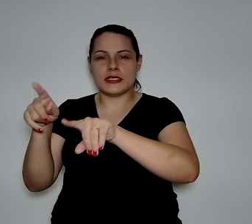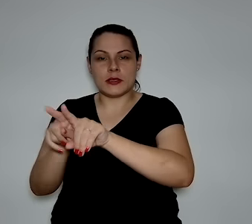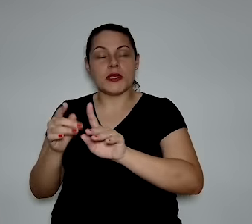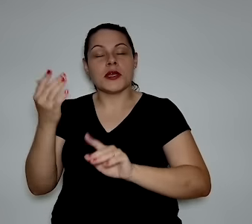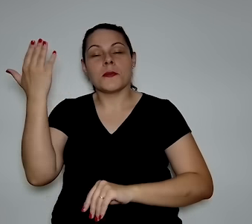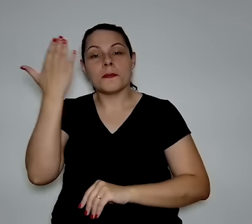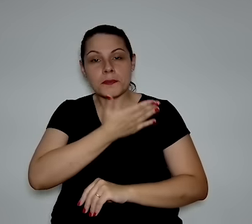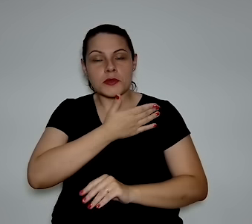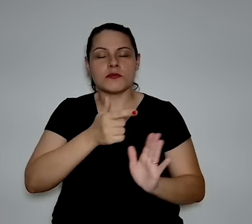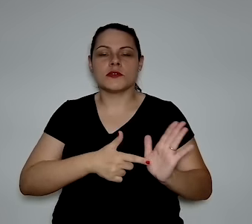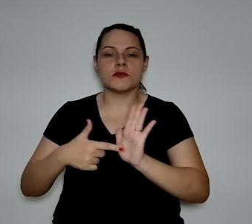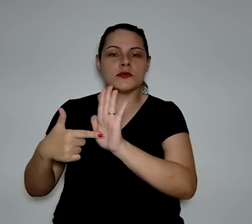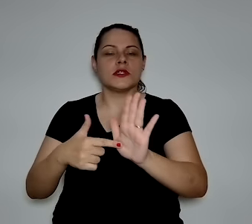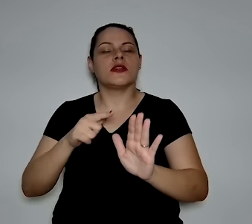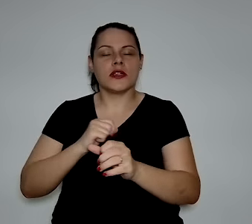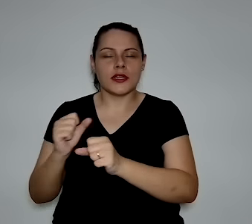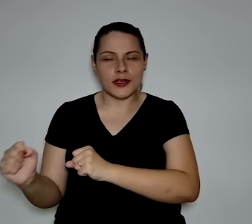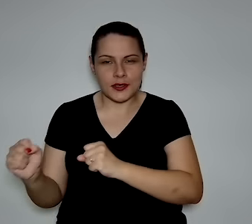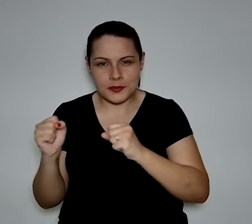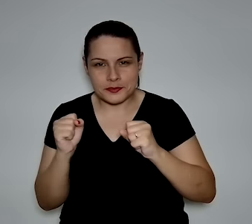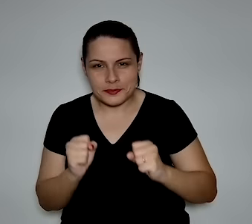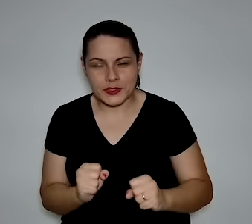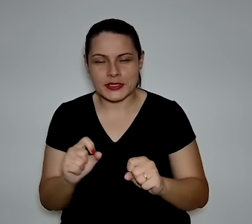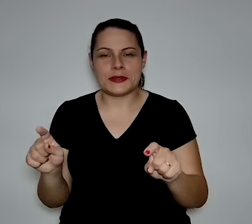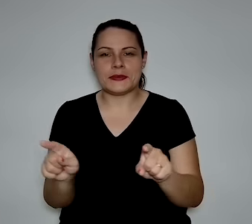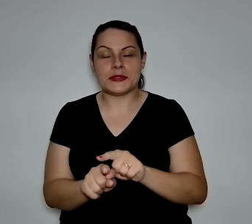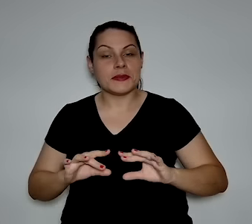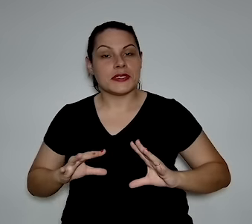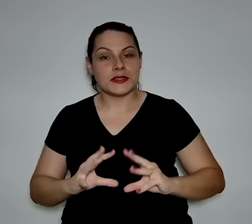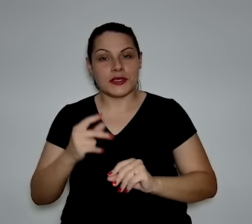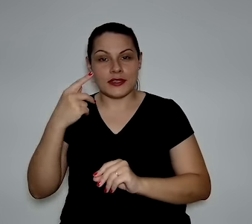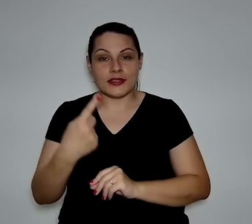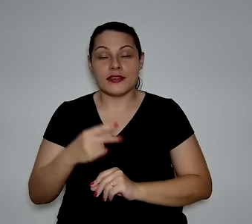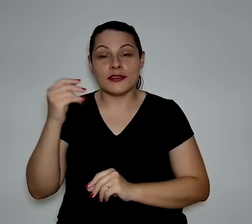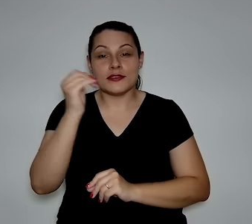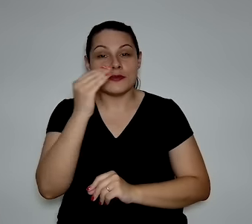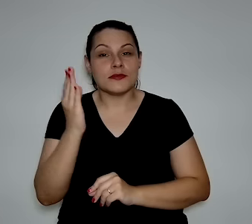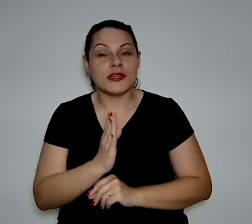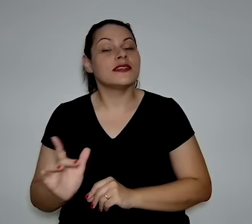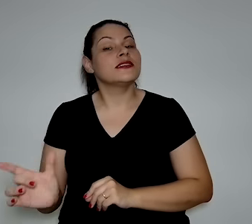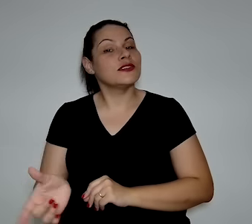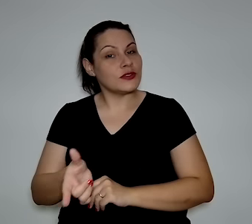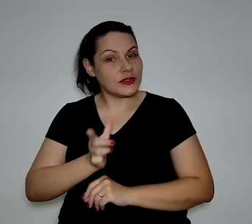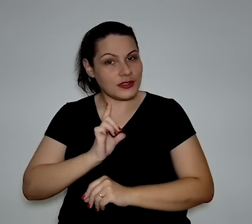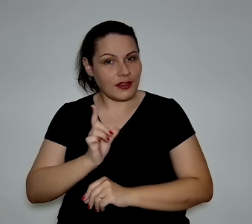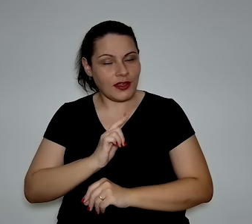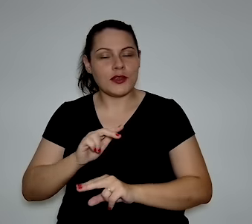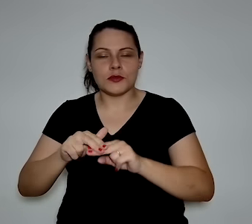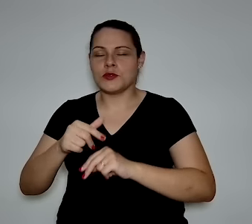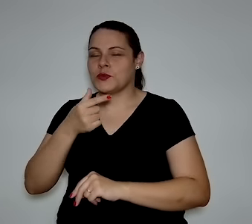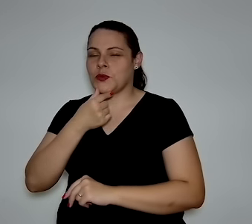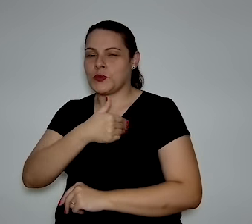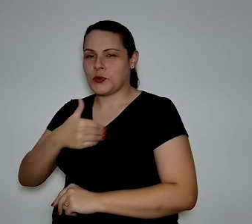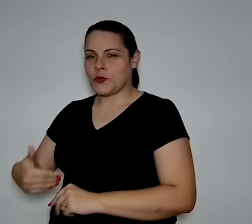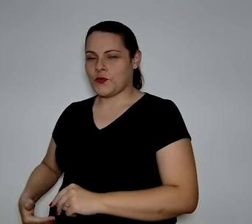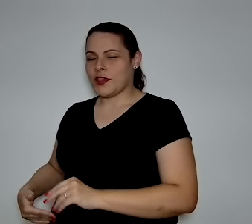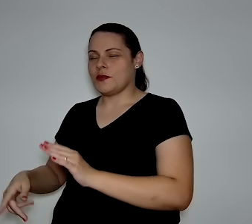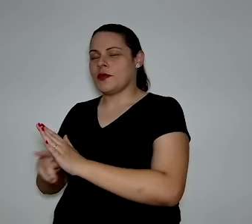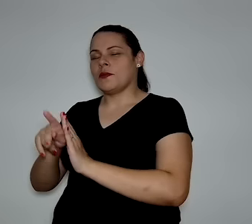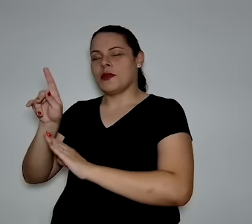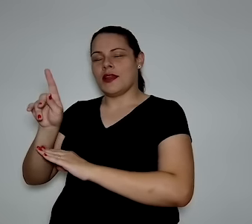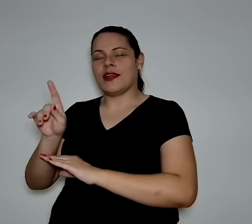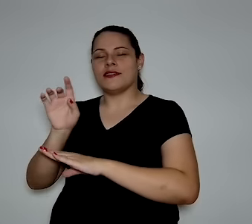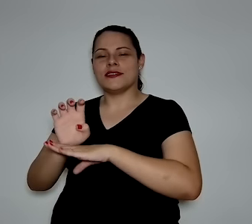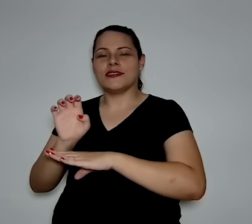comprovando, demonstrando o potencial que o Brasil tem. E essa é a fala do governo do